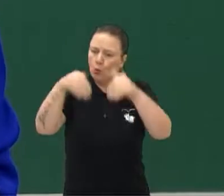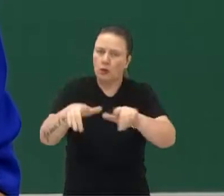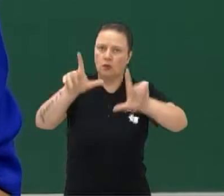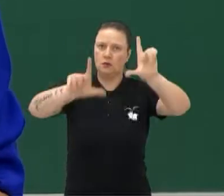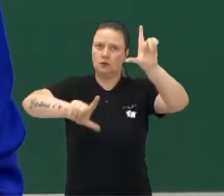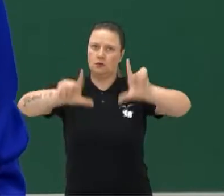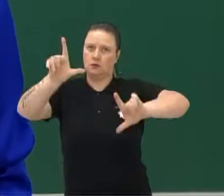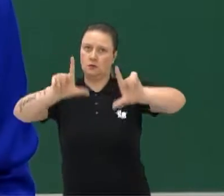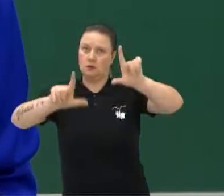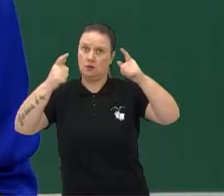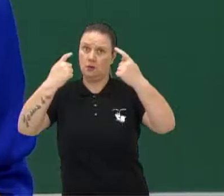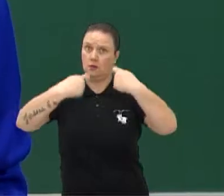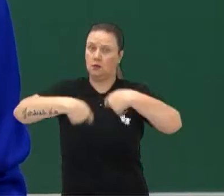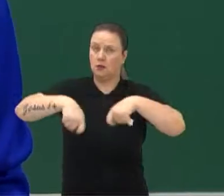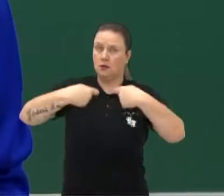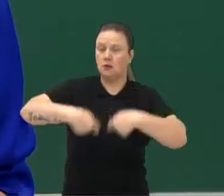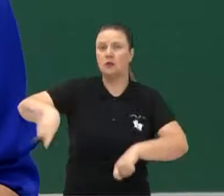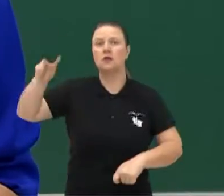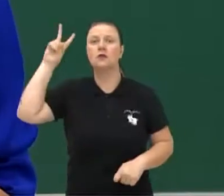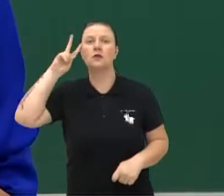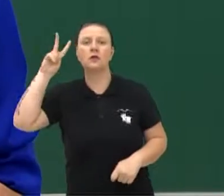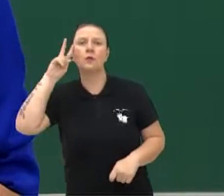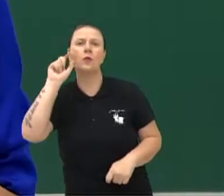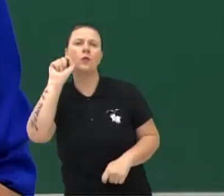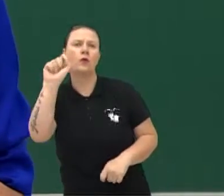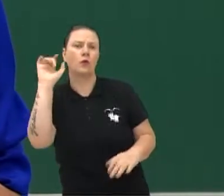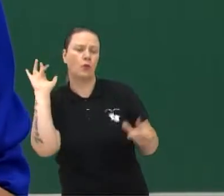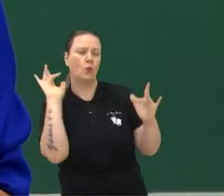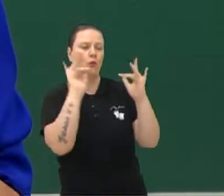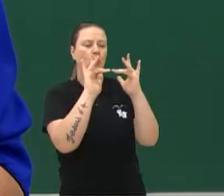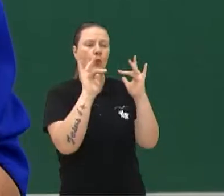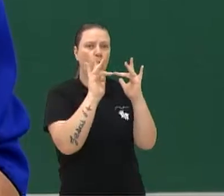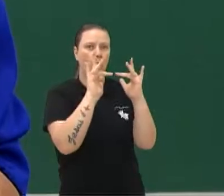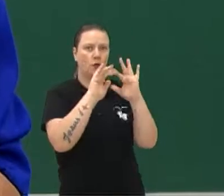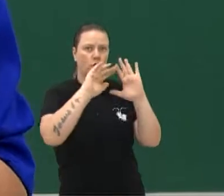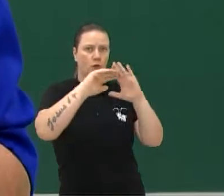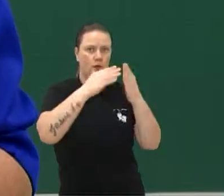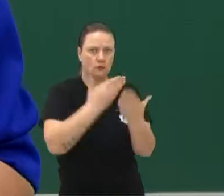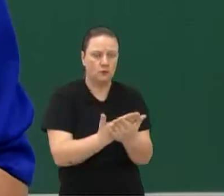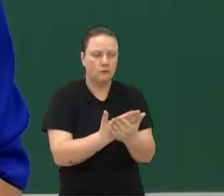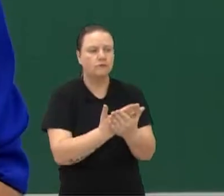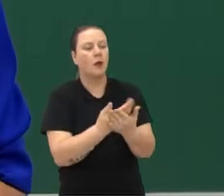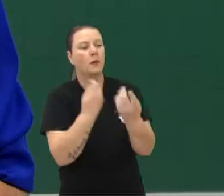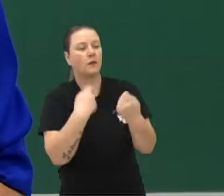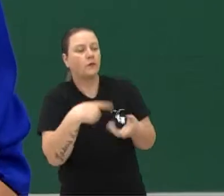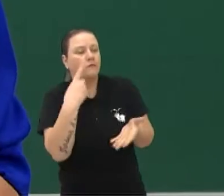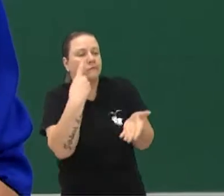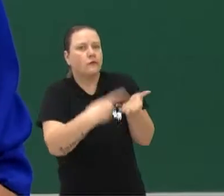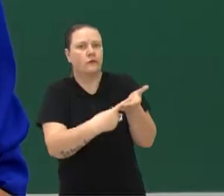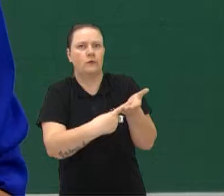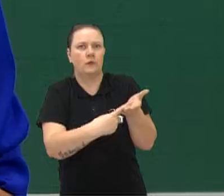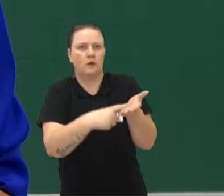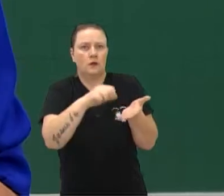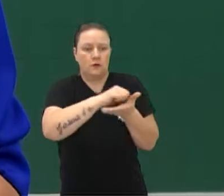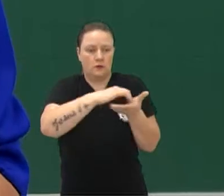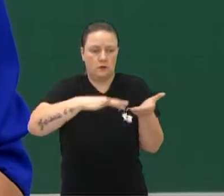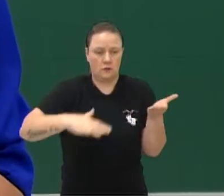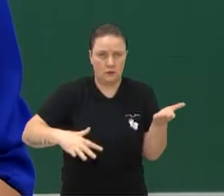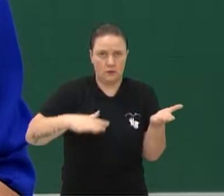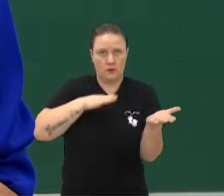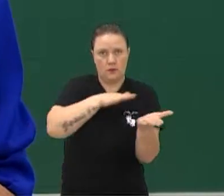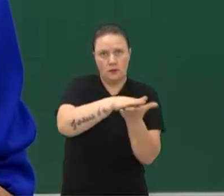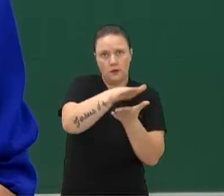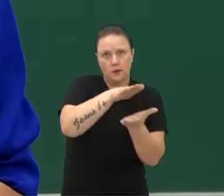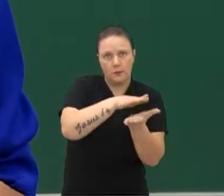não esqueça, mande, entre em contato com a sua escola e verifique qual é o procedimento das atividades